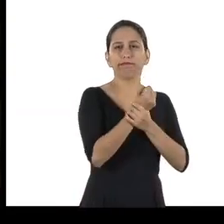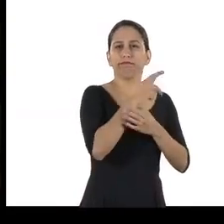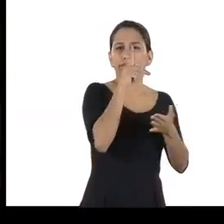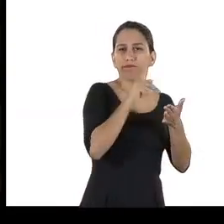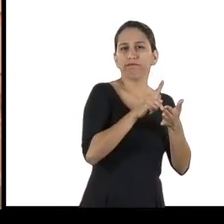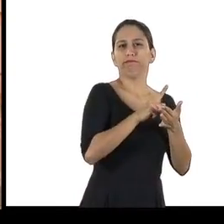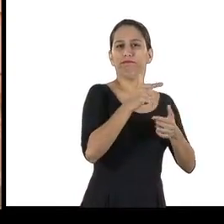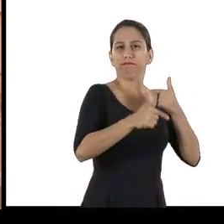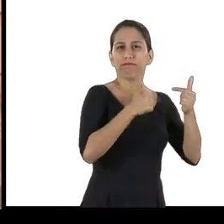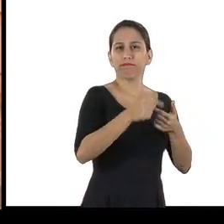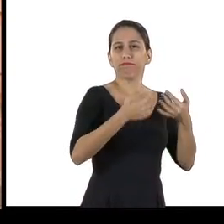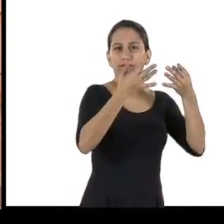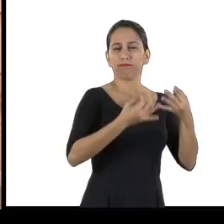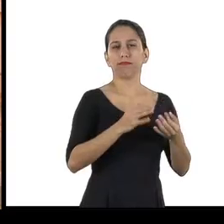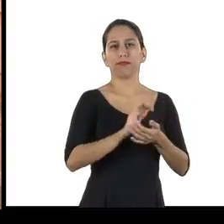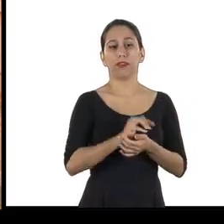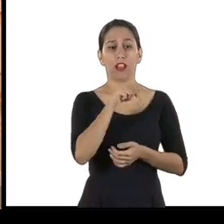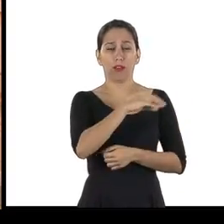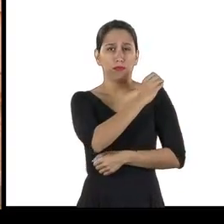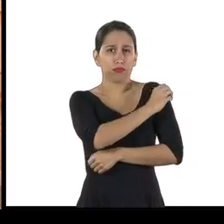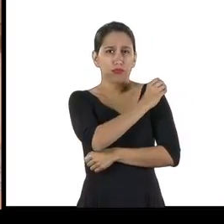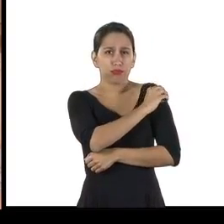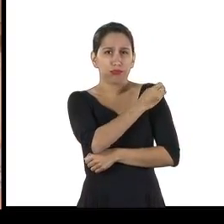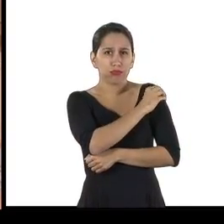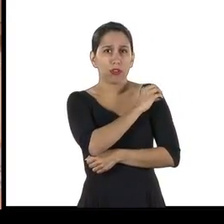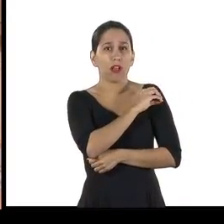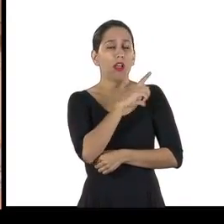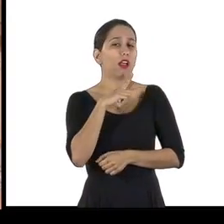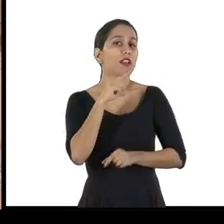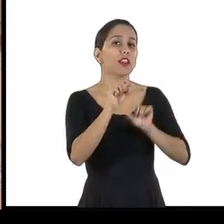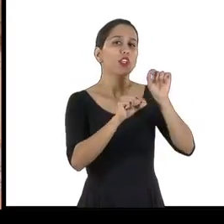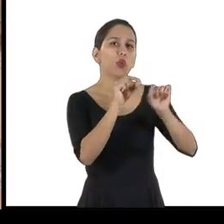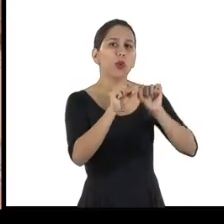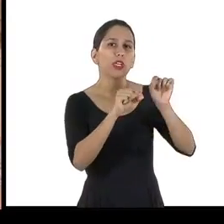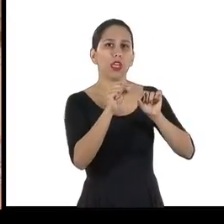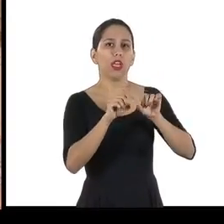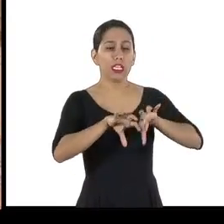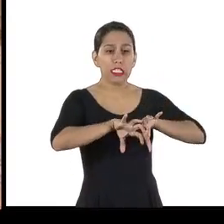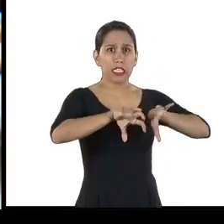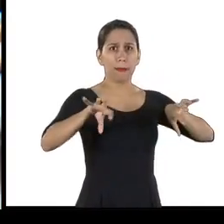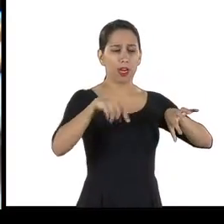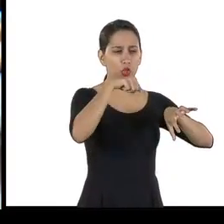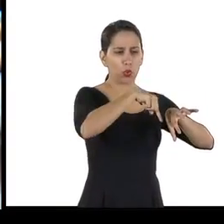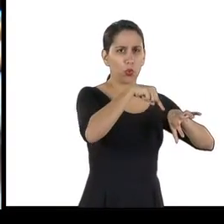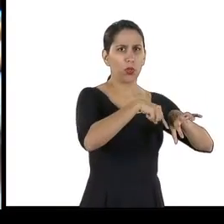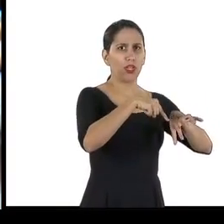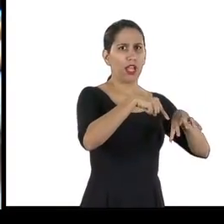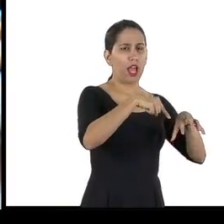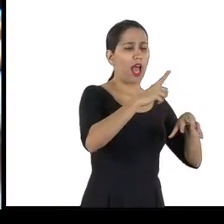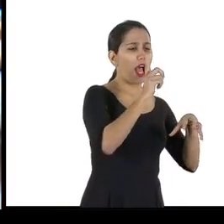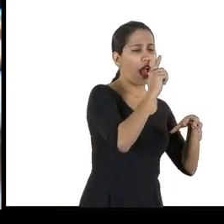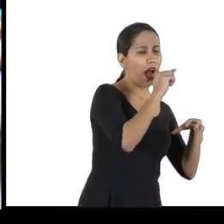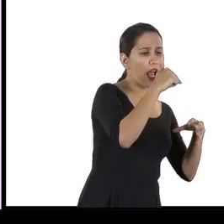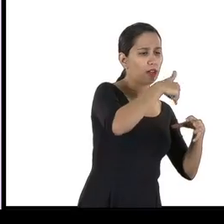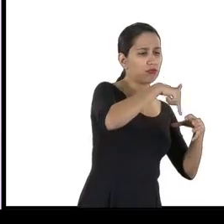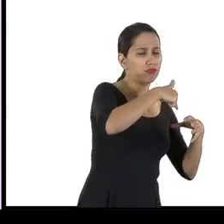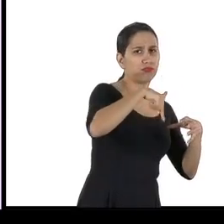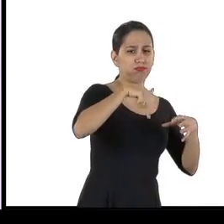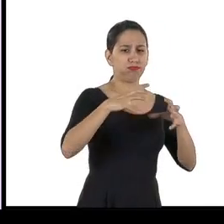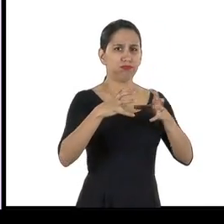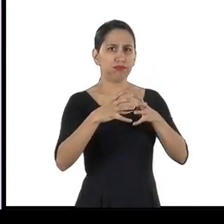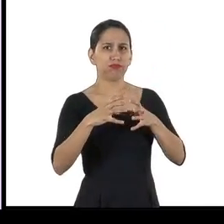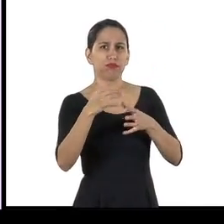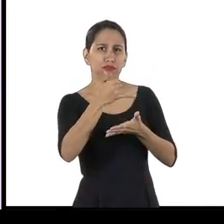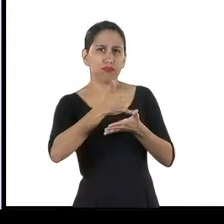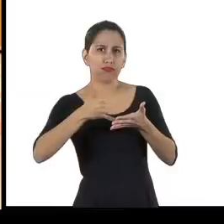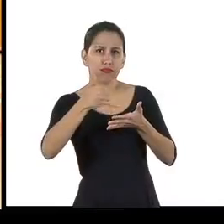Detalhe. Nestas oficinas devem ser implantados separadores de água e óleo. E também medidas de contenção de